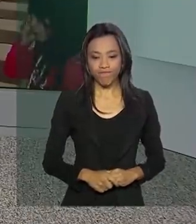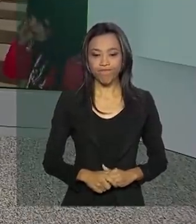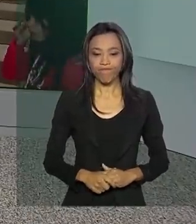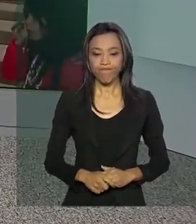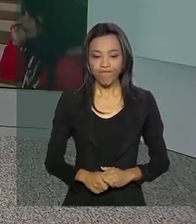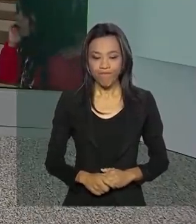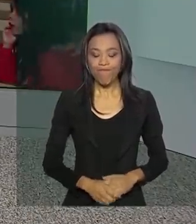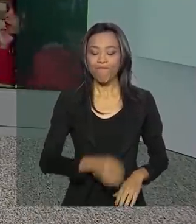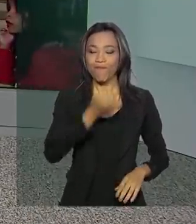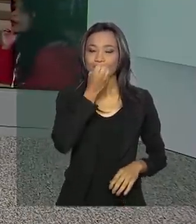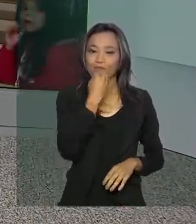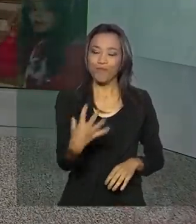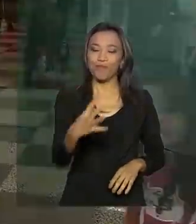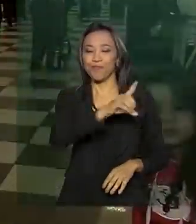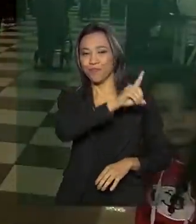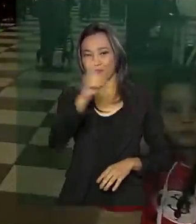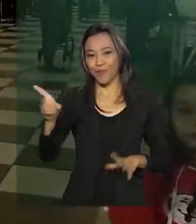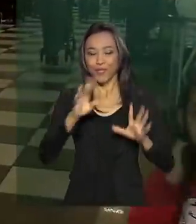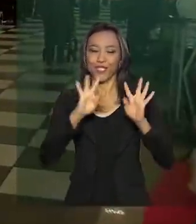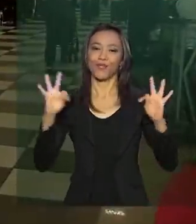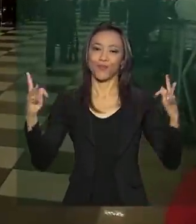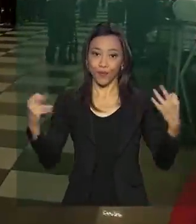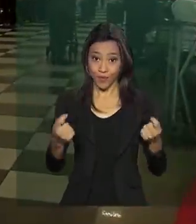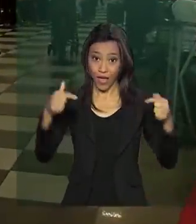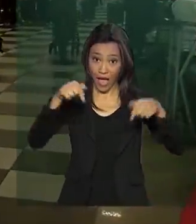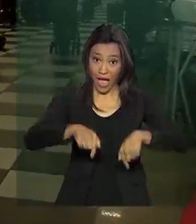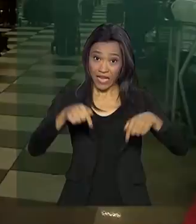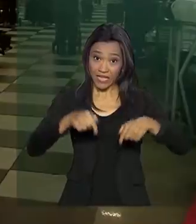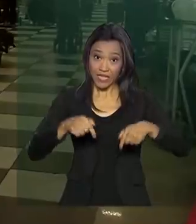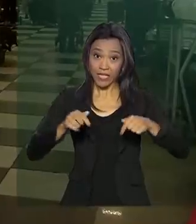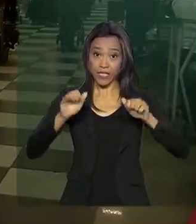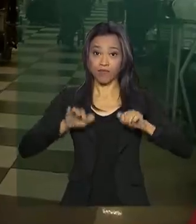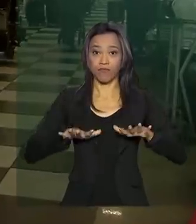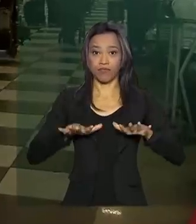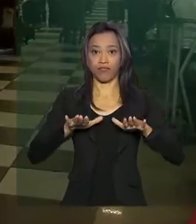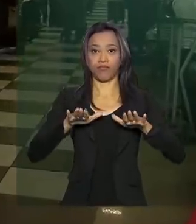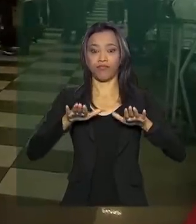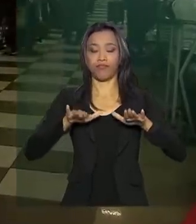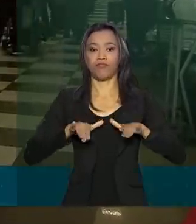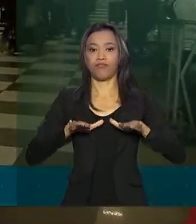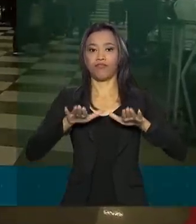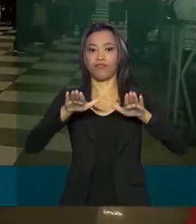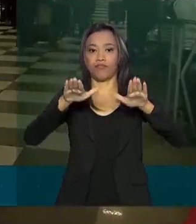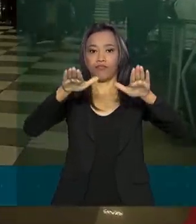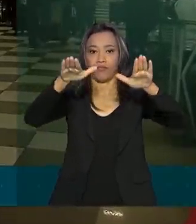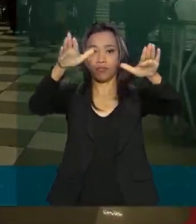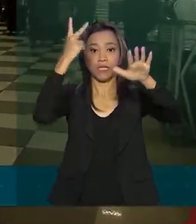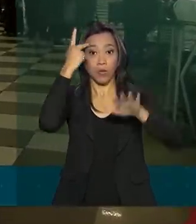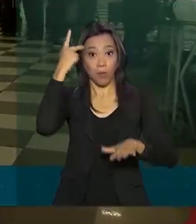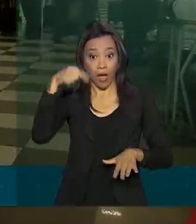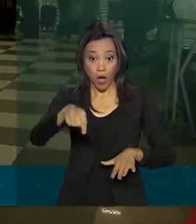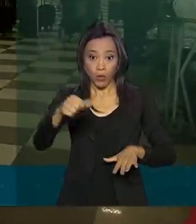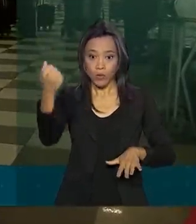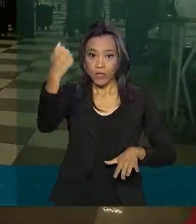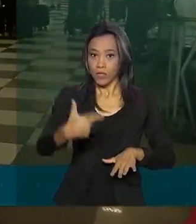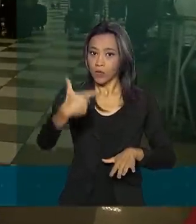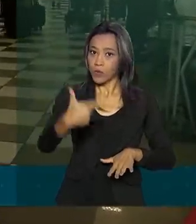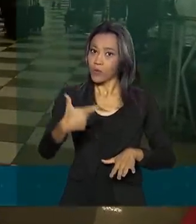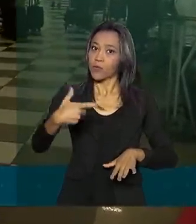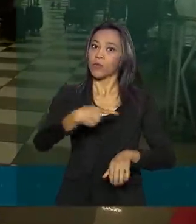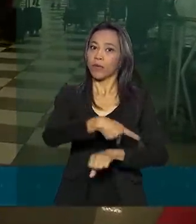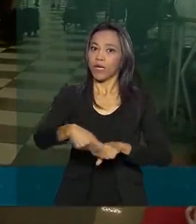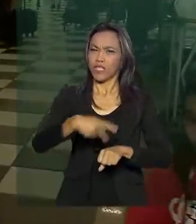Bom dia, Mara. Bom dia a todos. O movimento aqui no aeroporto de Congonhas, o segundo maior do país, já está intenso.